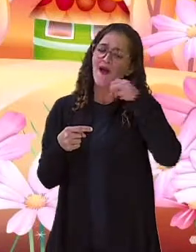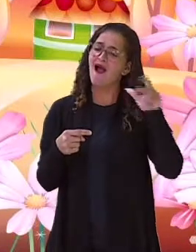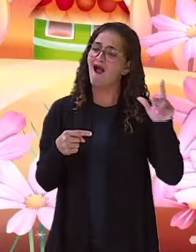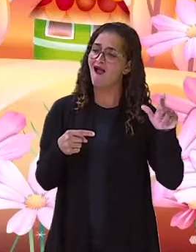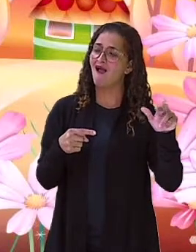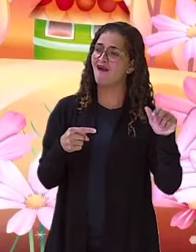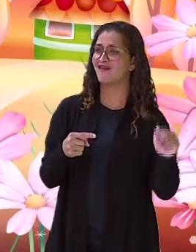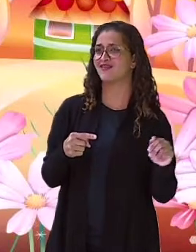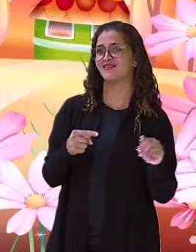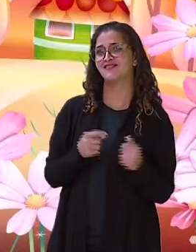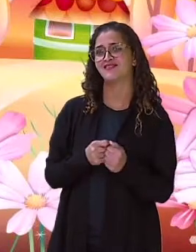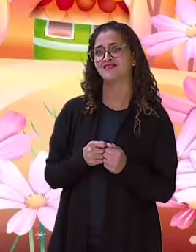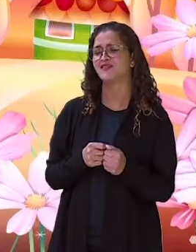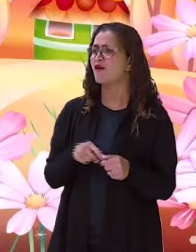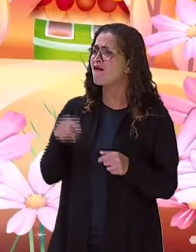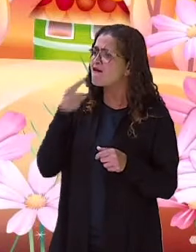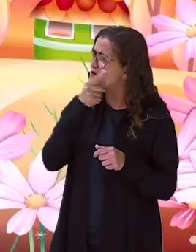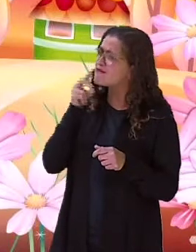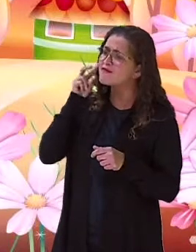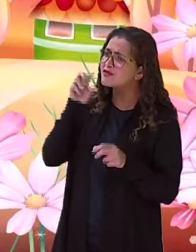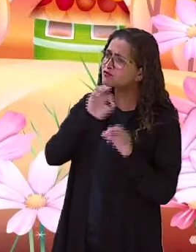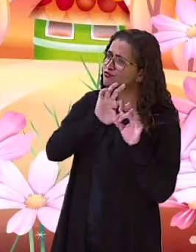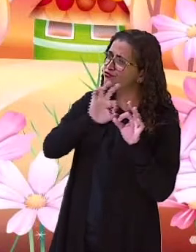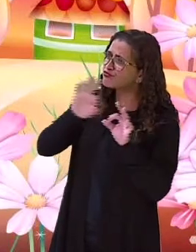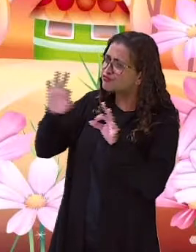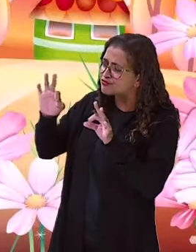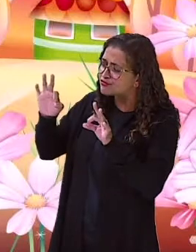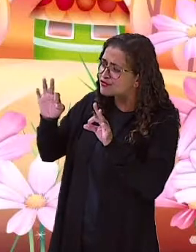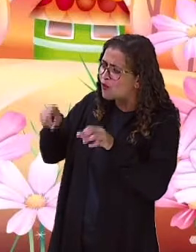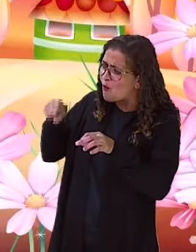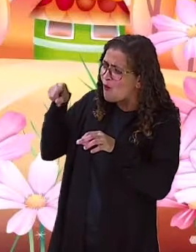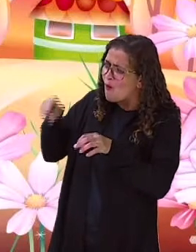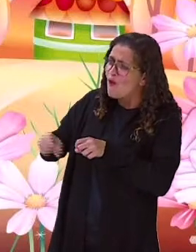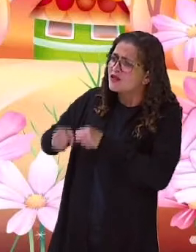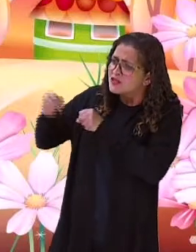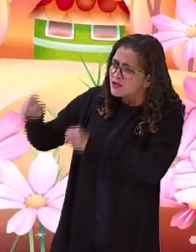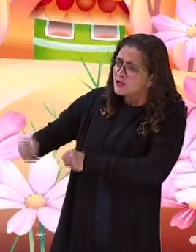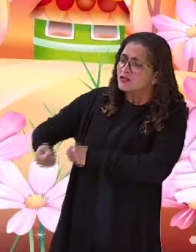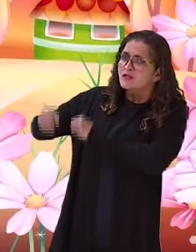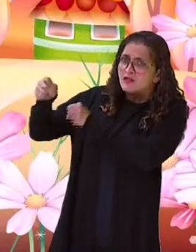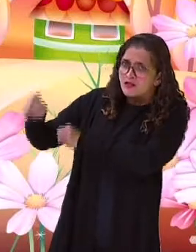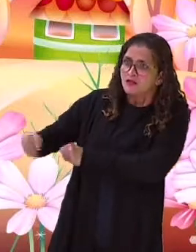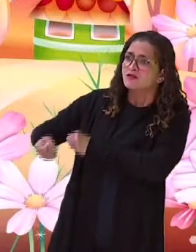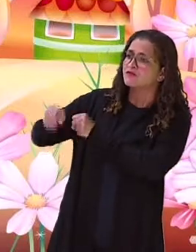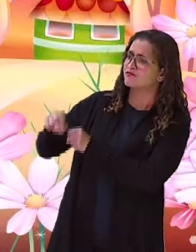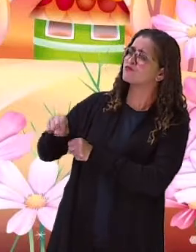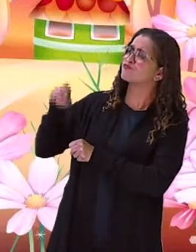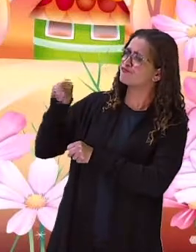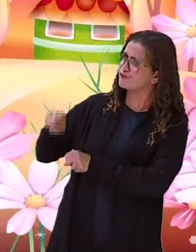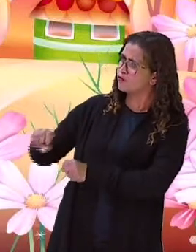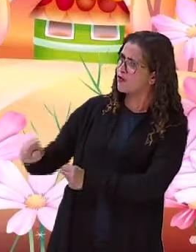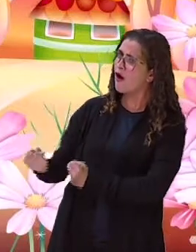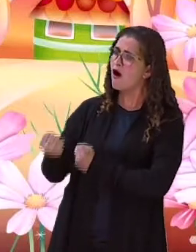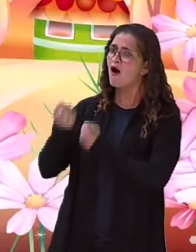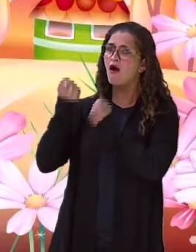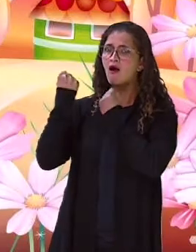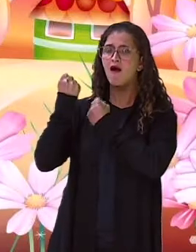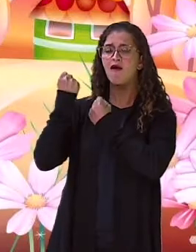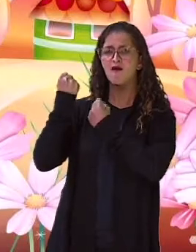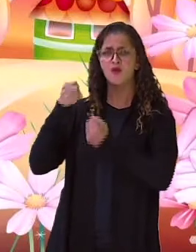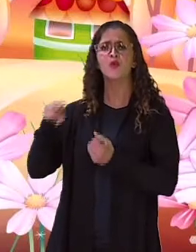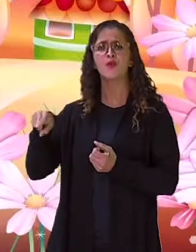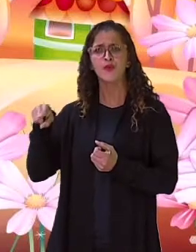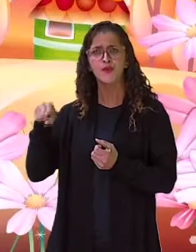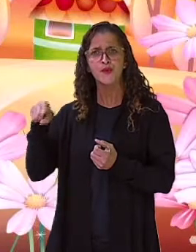aqui assistindo você trabalhar. Que trabalho duro. Você é muito esforçado. Trabalhei desde